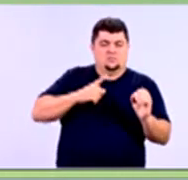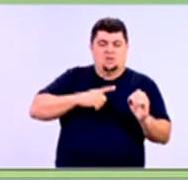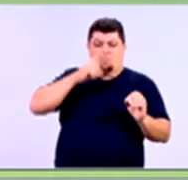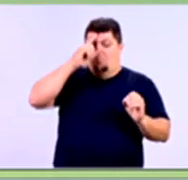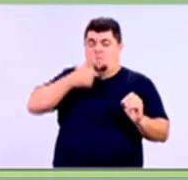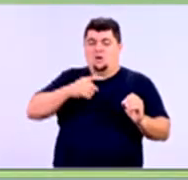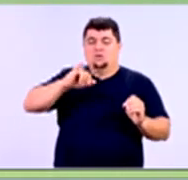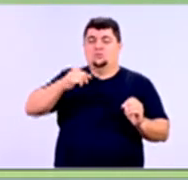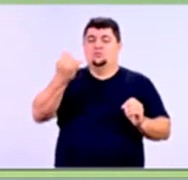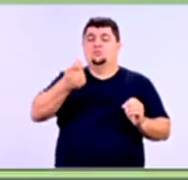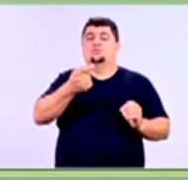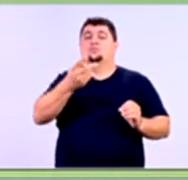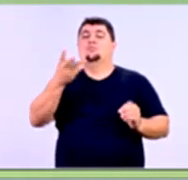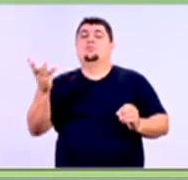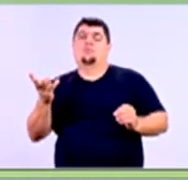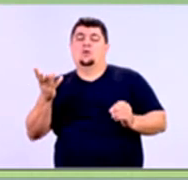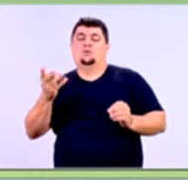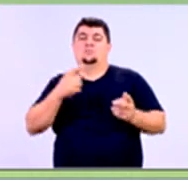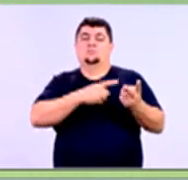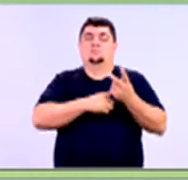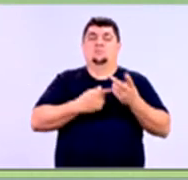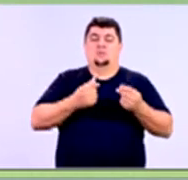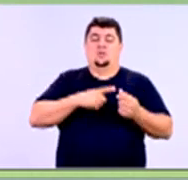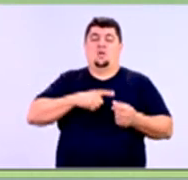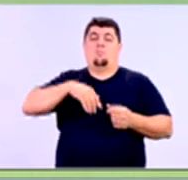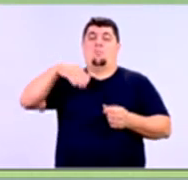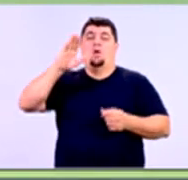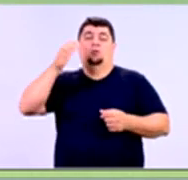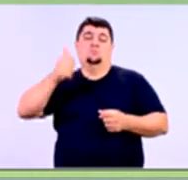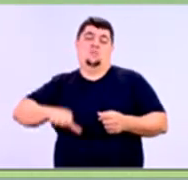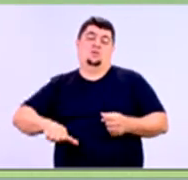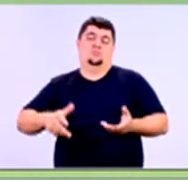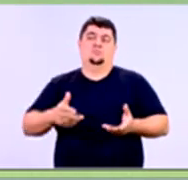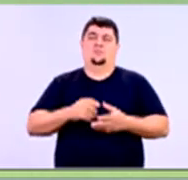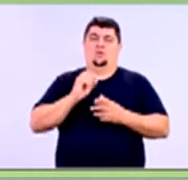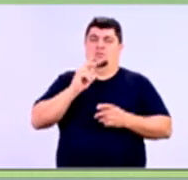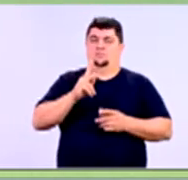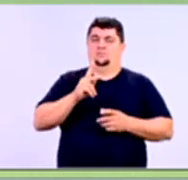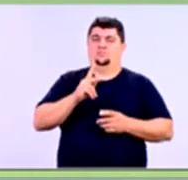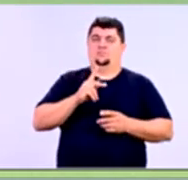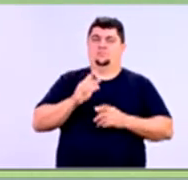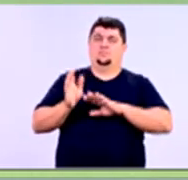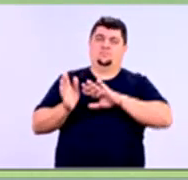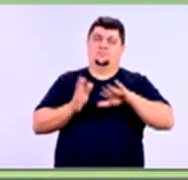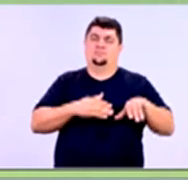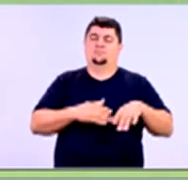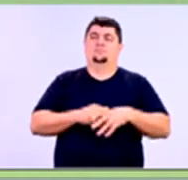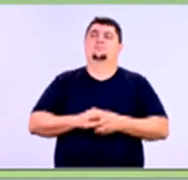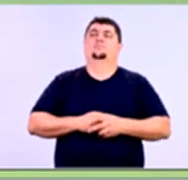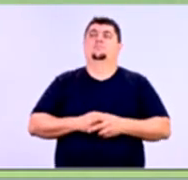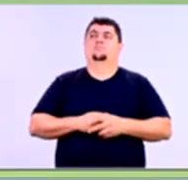juros e quantidade de crédito disponível em uma economia. Ok? Vamos prosseguir, professor?